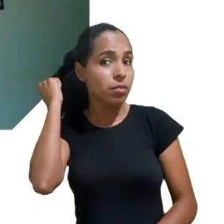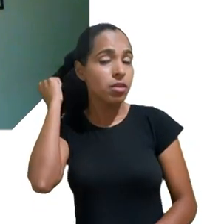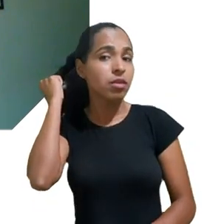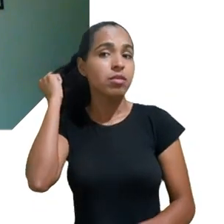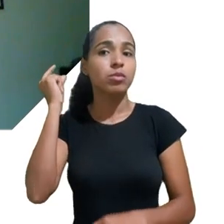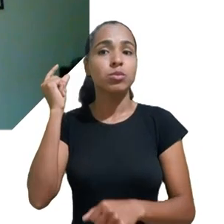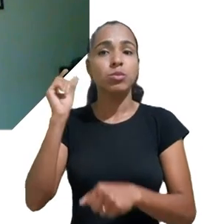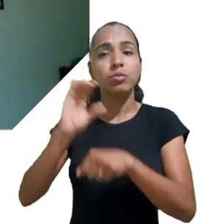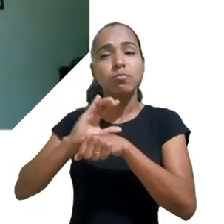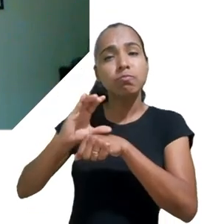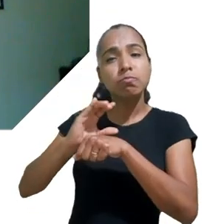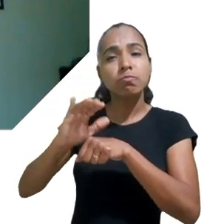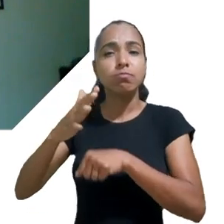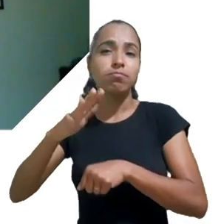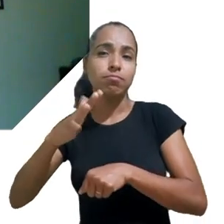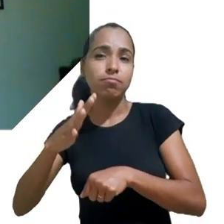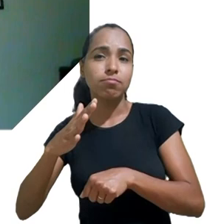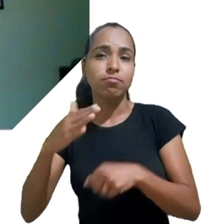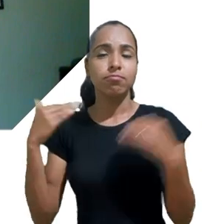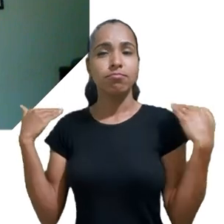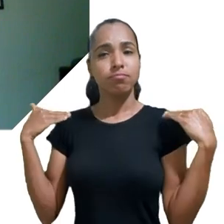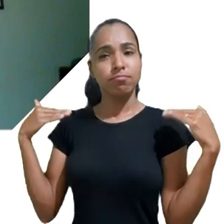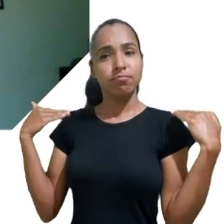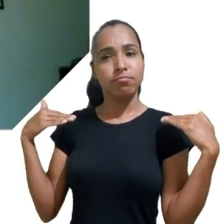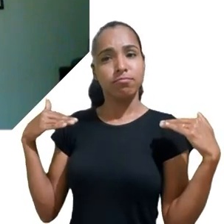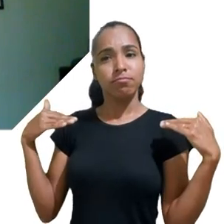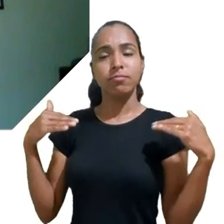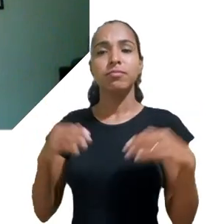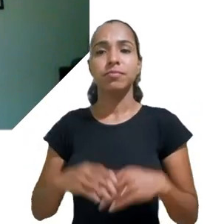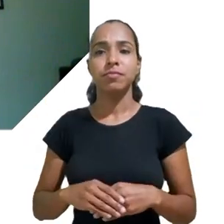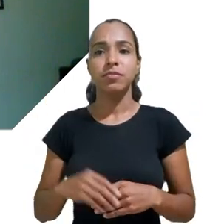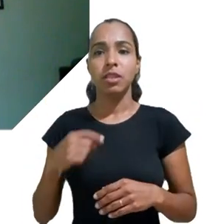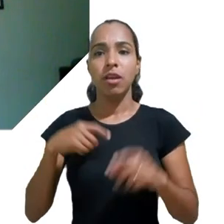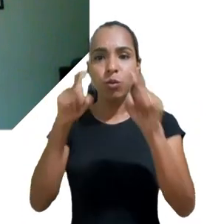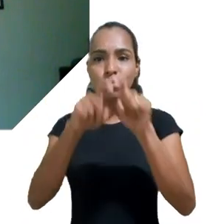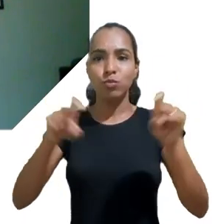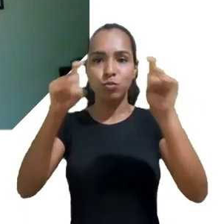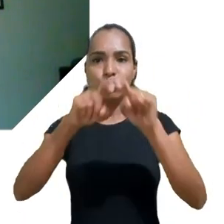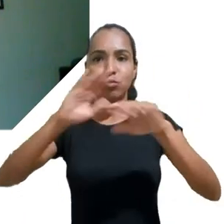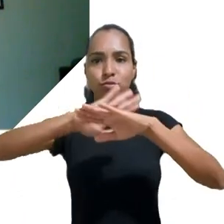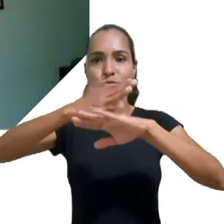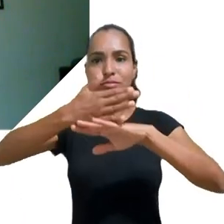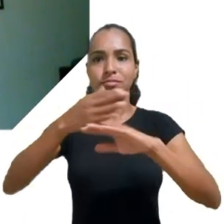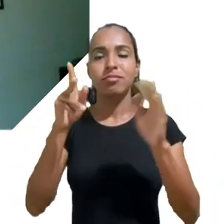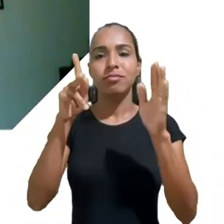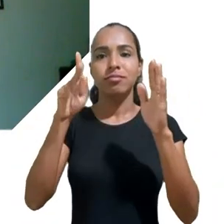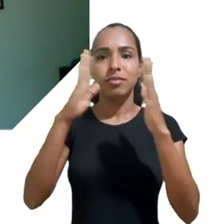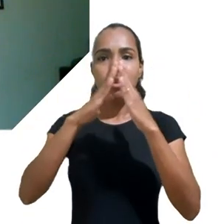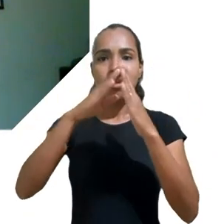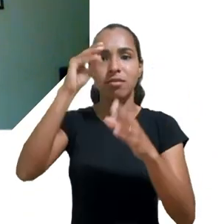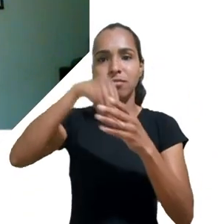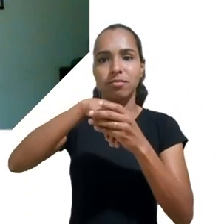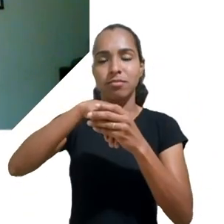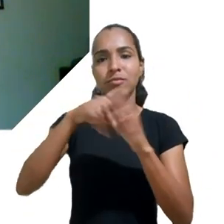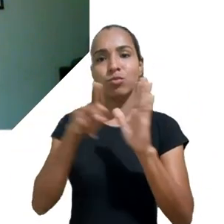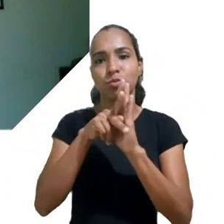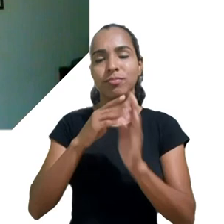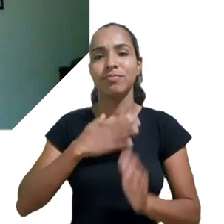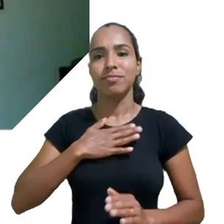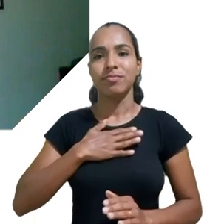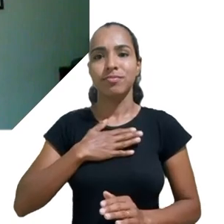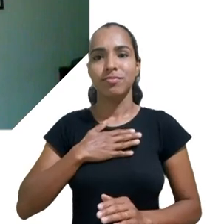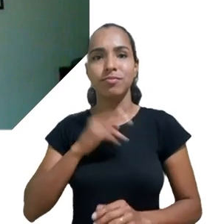ombro. Estou aqui no computador da minha casa, de frente para ele. Vocês vão ver no fundo uma